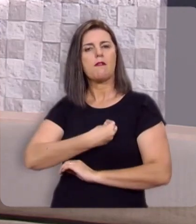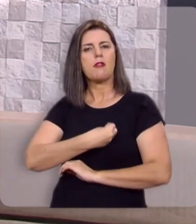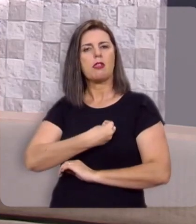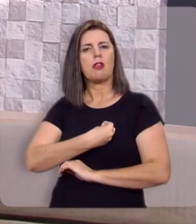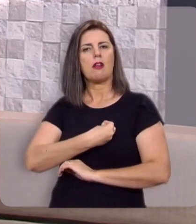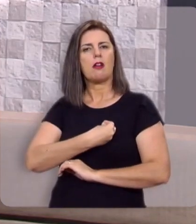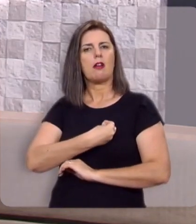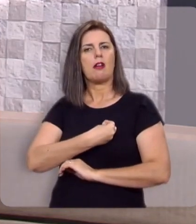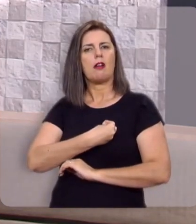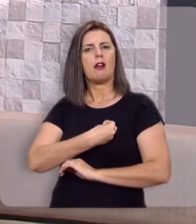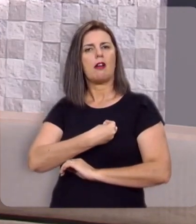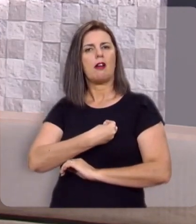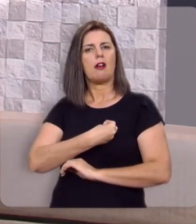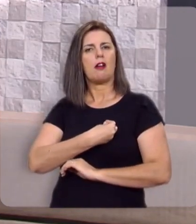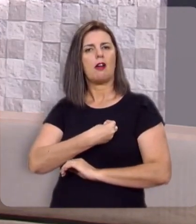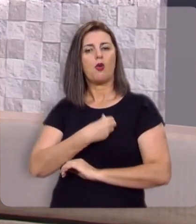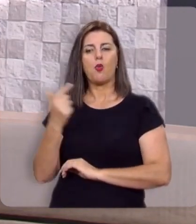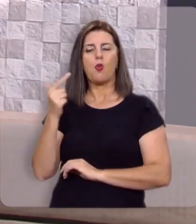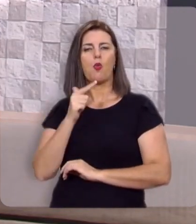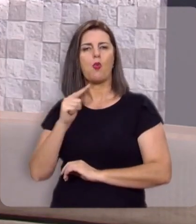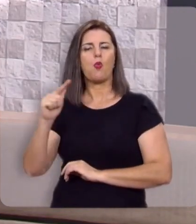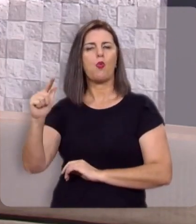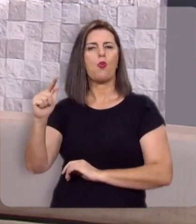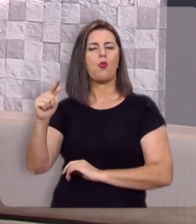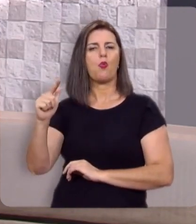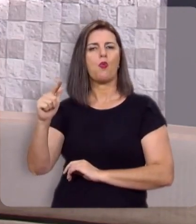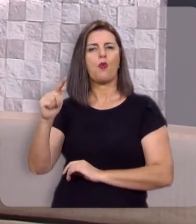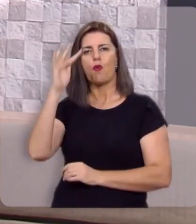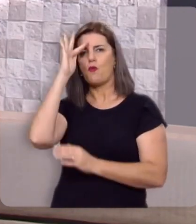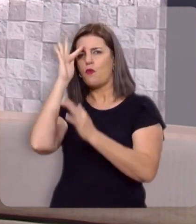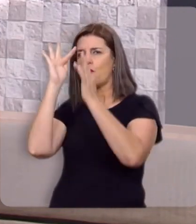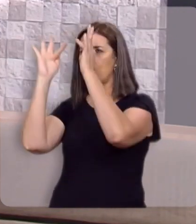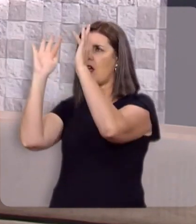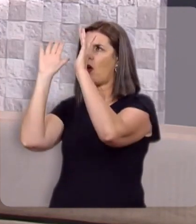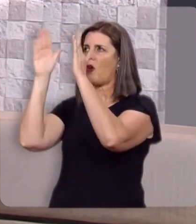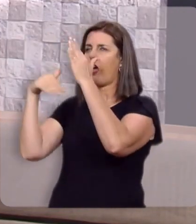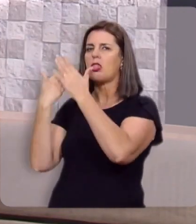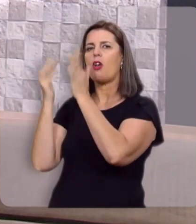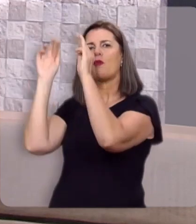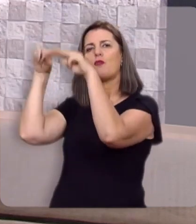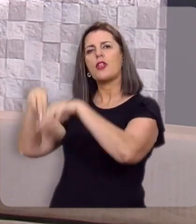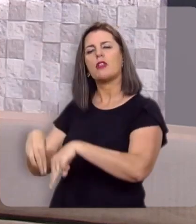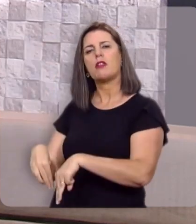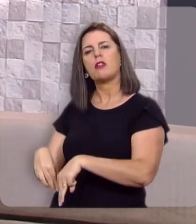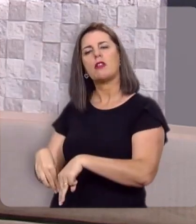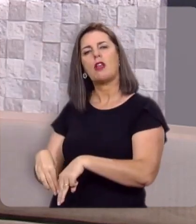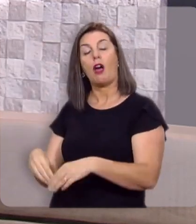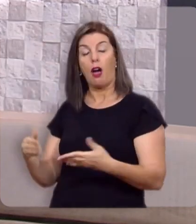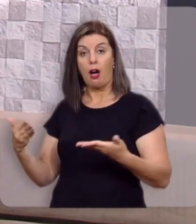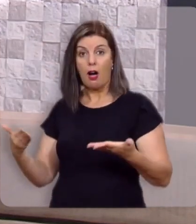completar sua carreira. Era continuar fiel até o fim. E agora,